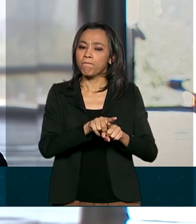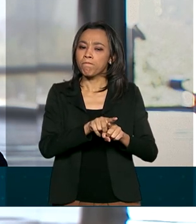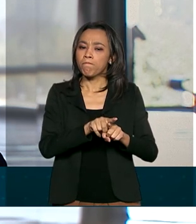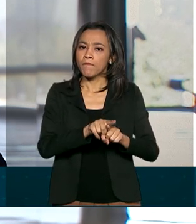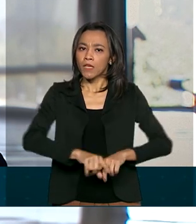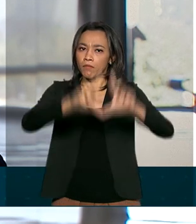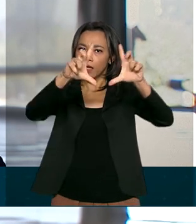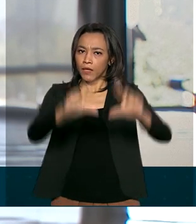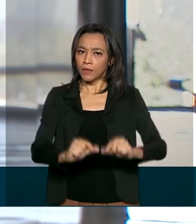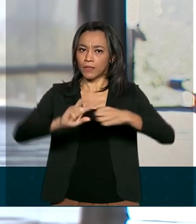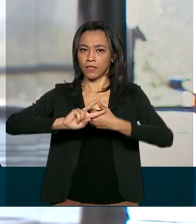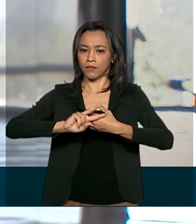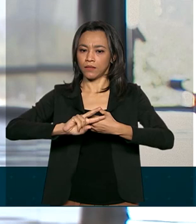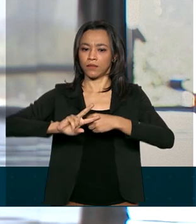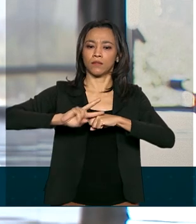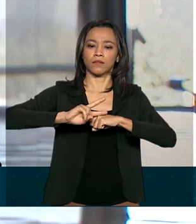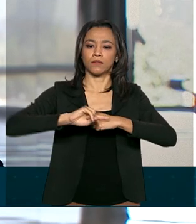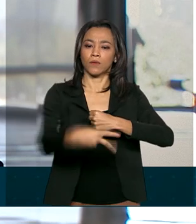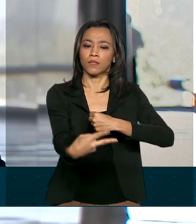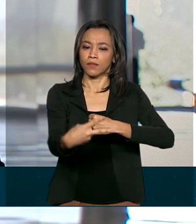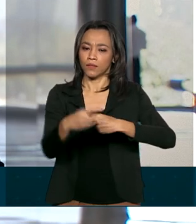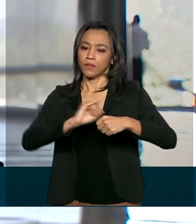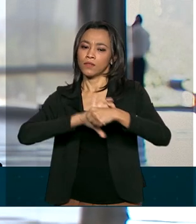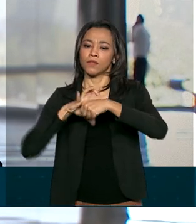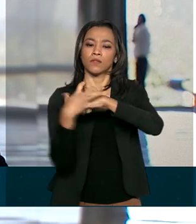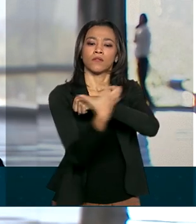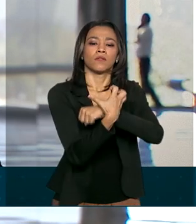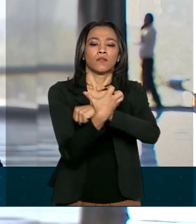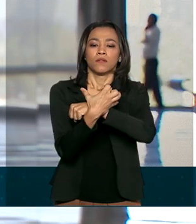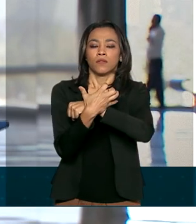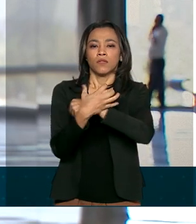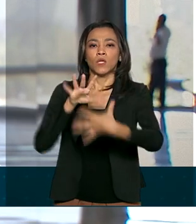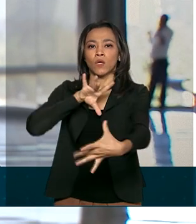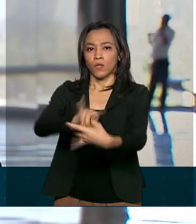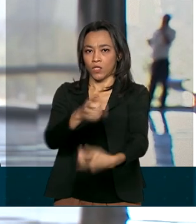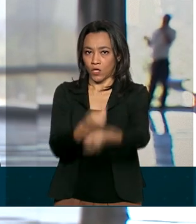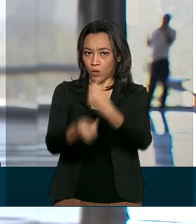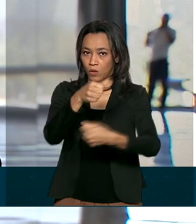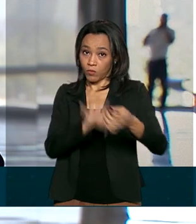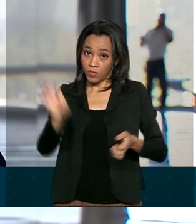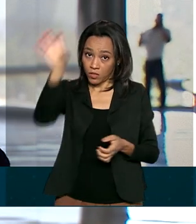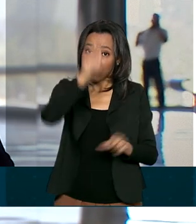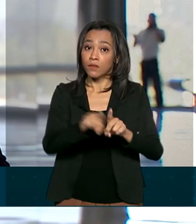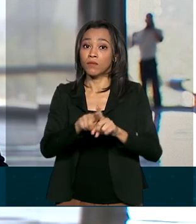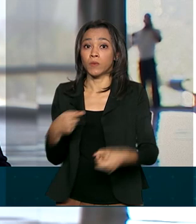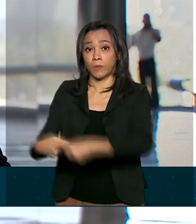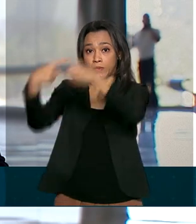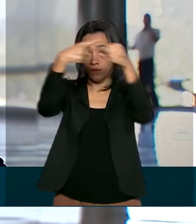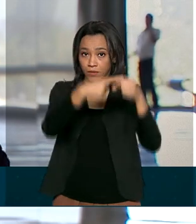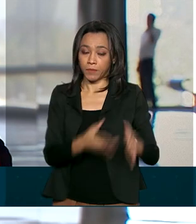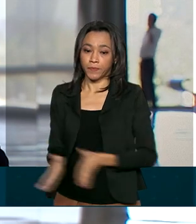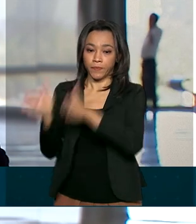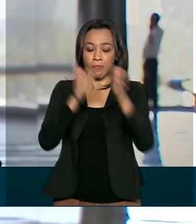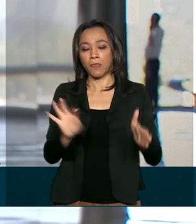impacto que a crise do coronavírus, a crise econômica causada pelo coronavírus, teve nos estados e também nos municípios. O presidente Jair